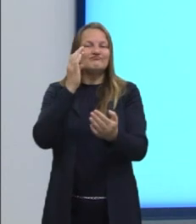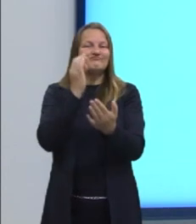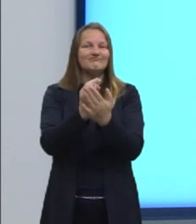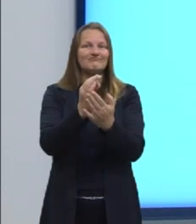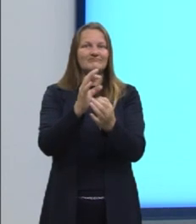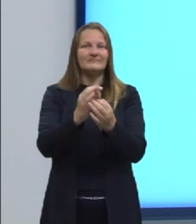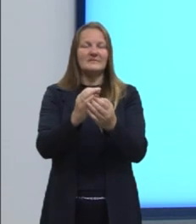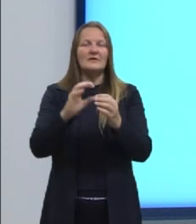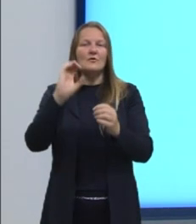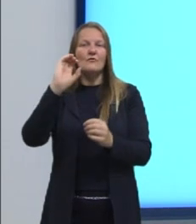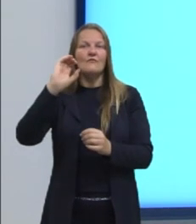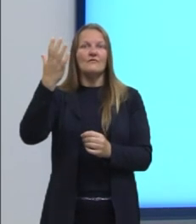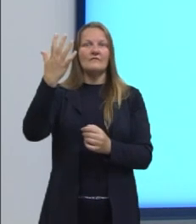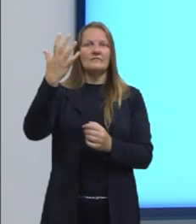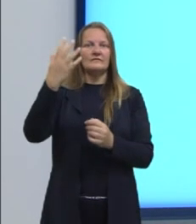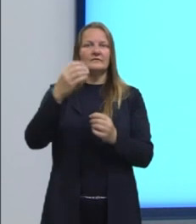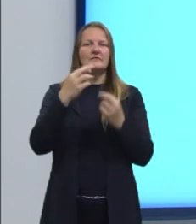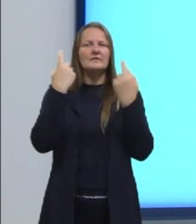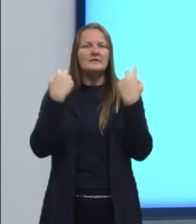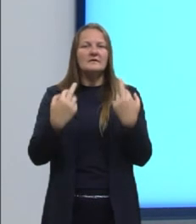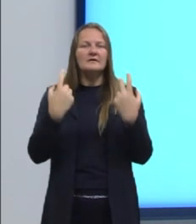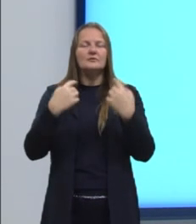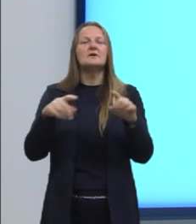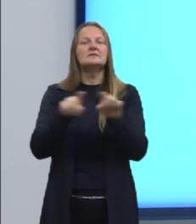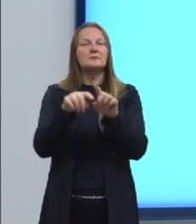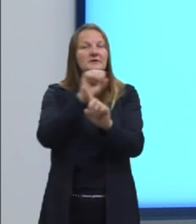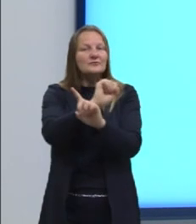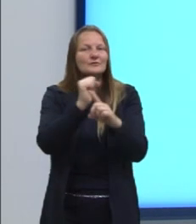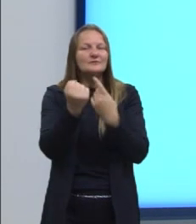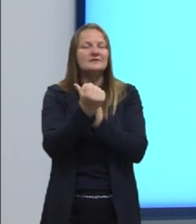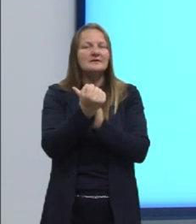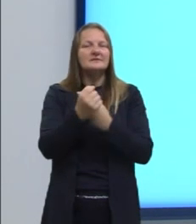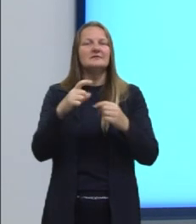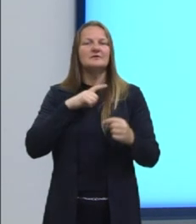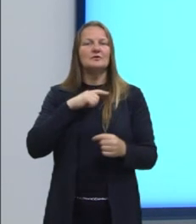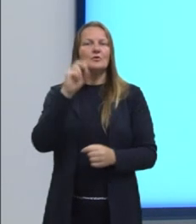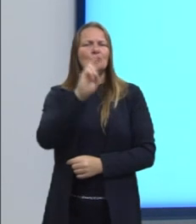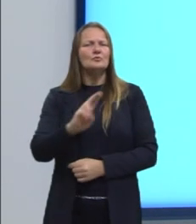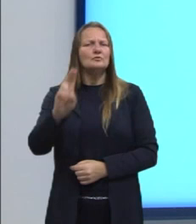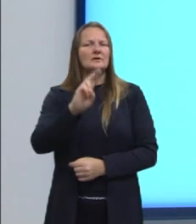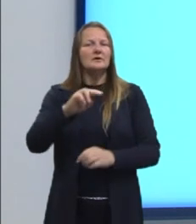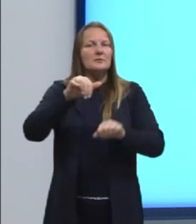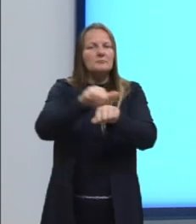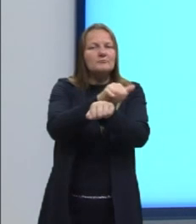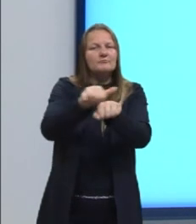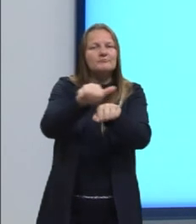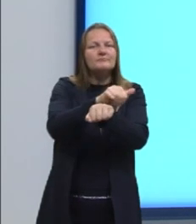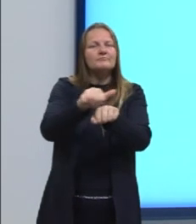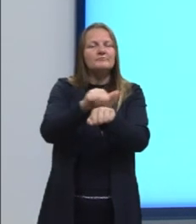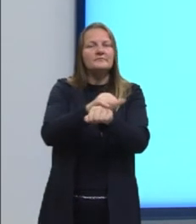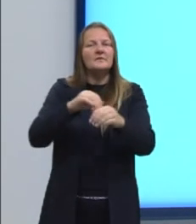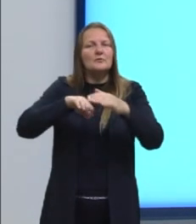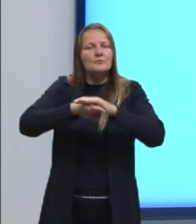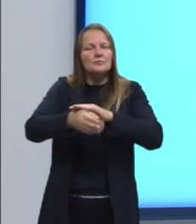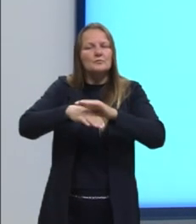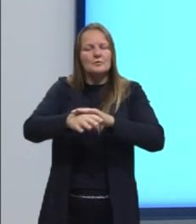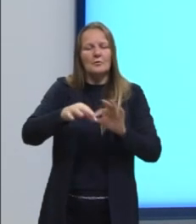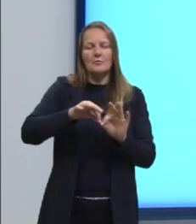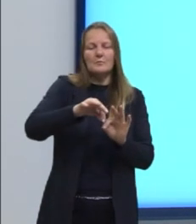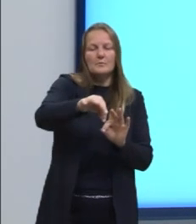dos fenômenos naturais e sociais e utilizar instrumentos adequados para medidas,